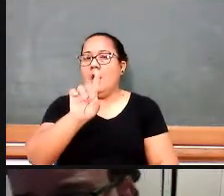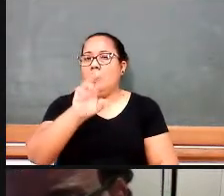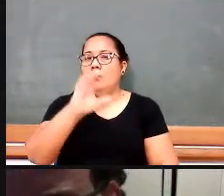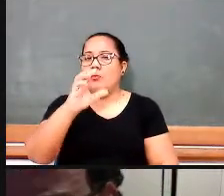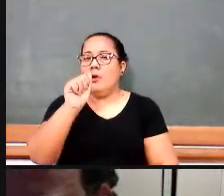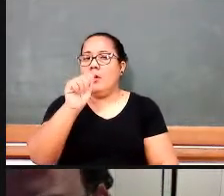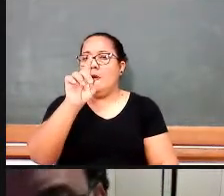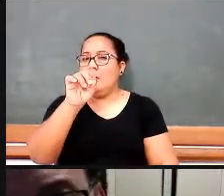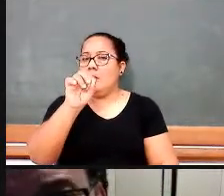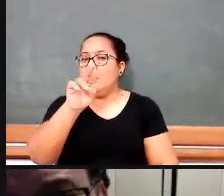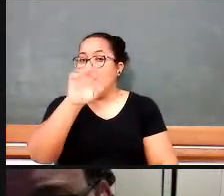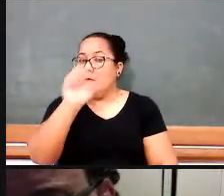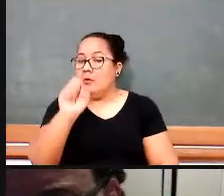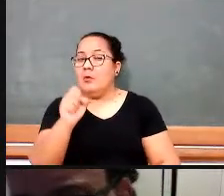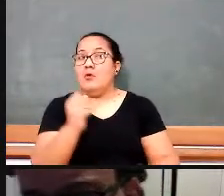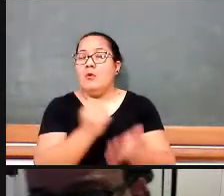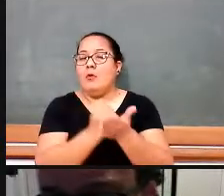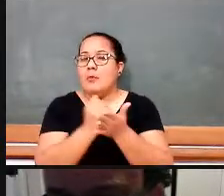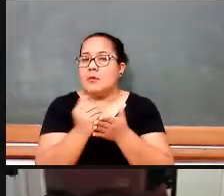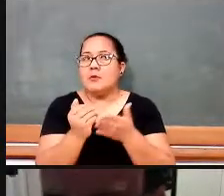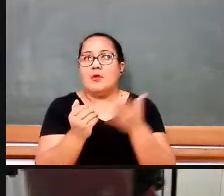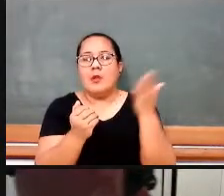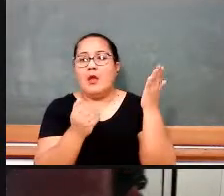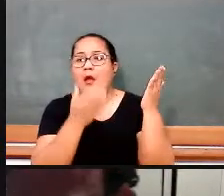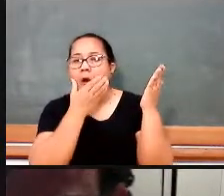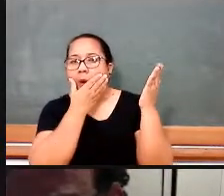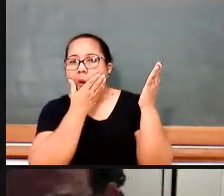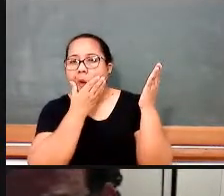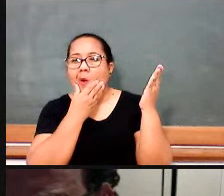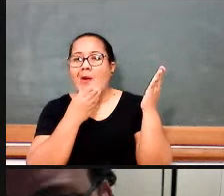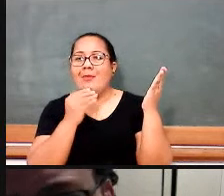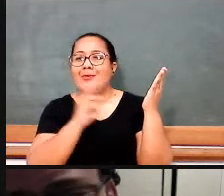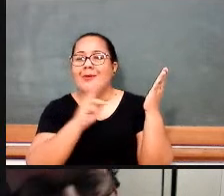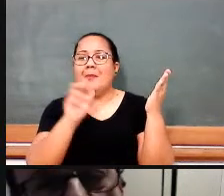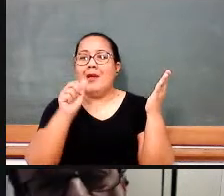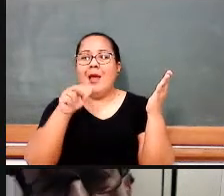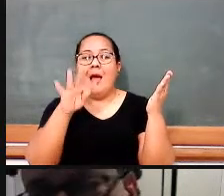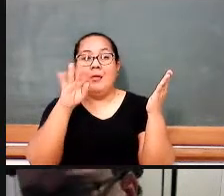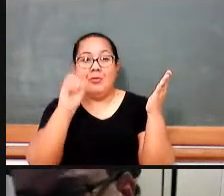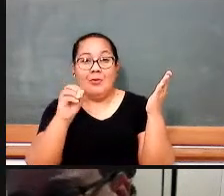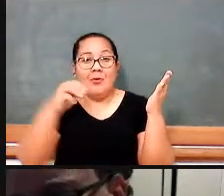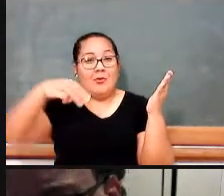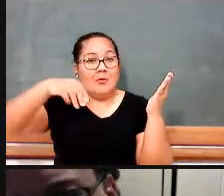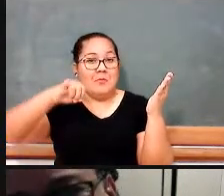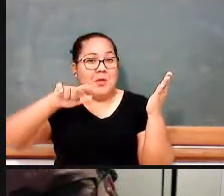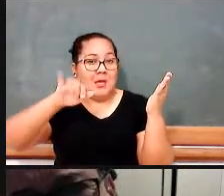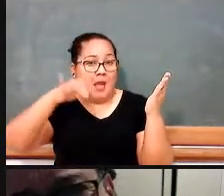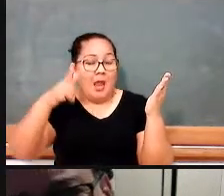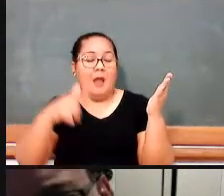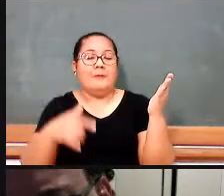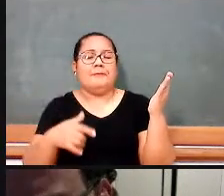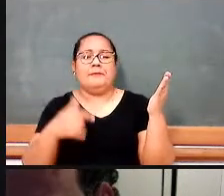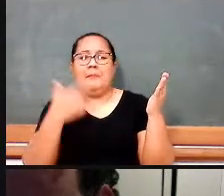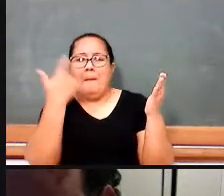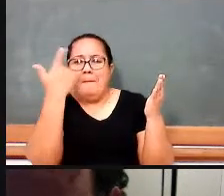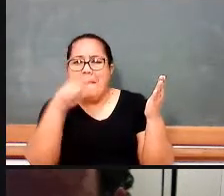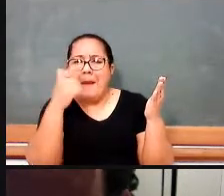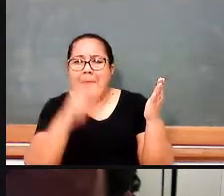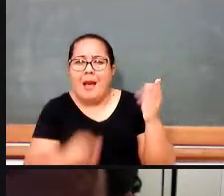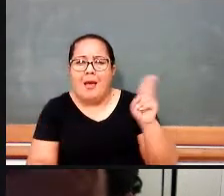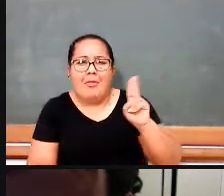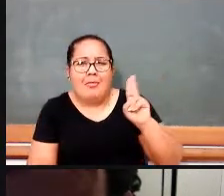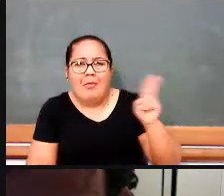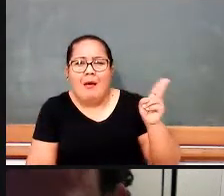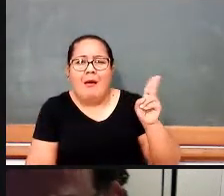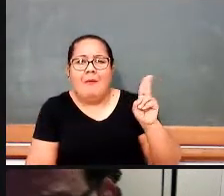elaboração Antônio Miguel, que é da Unicamp, não é? Você vê o Nilson José Machado, que é, então, da Faculdade de